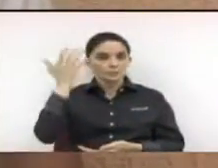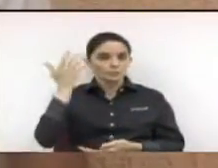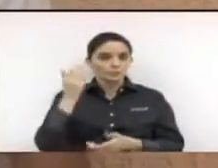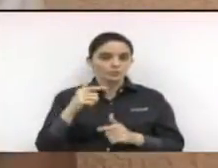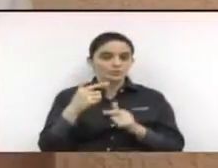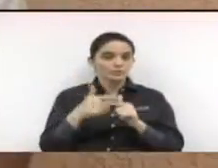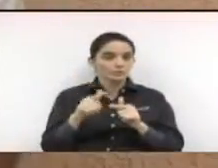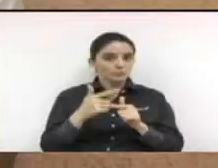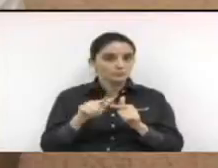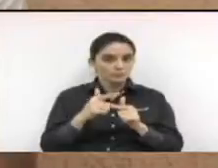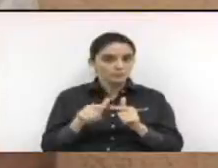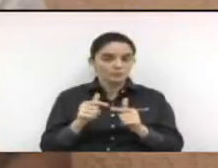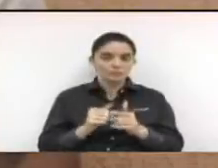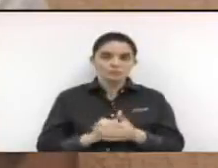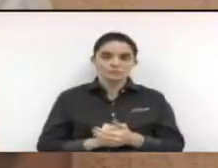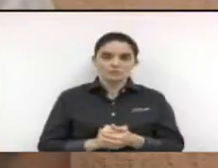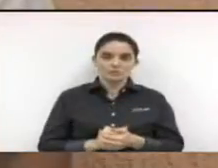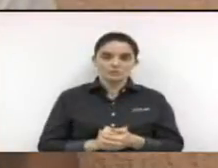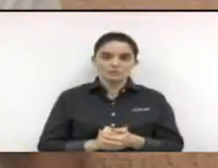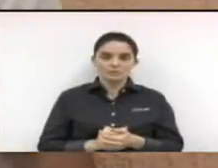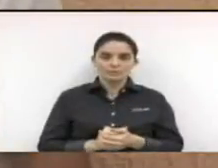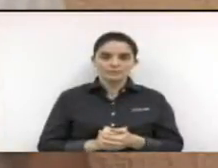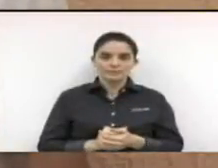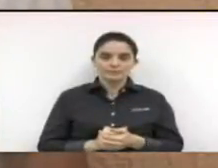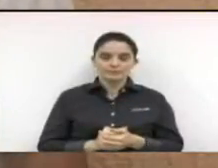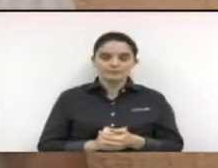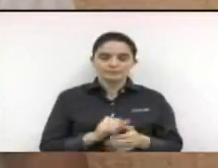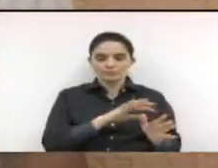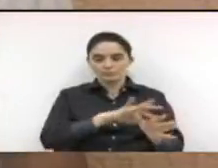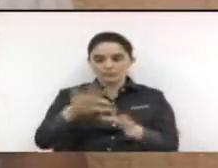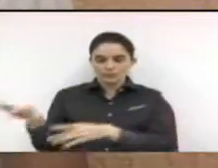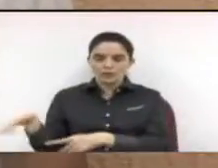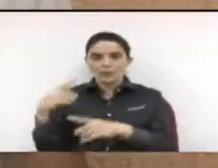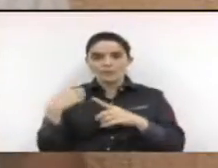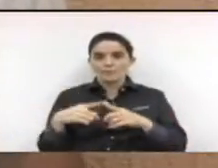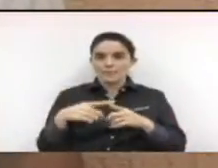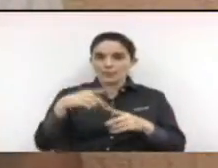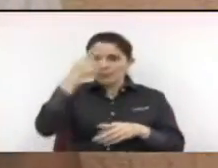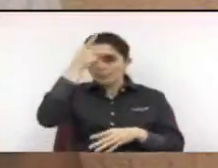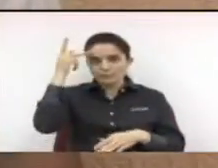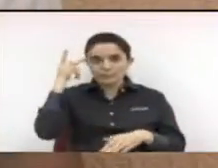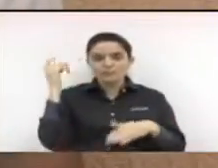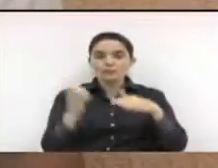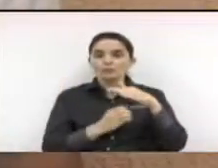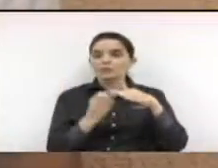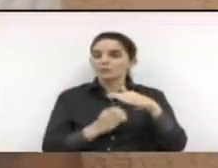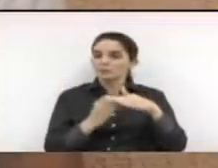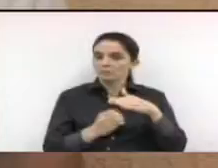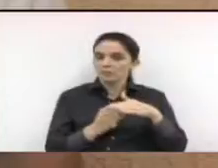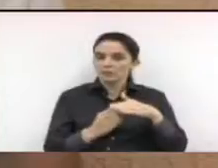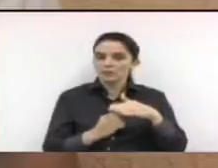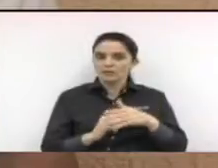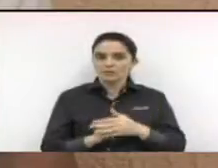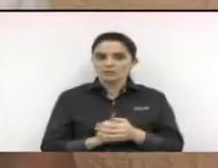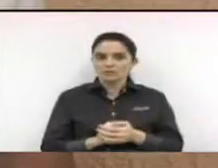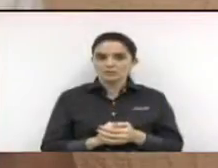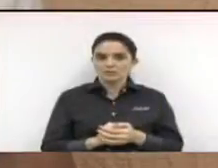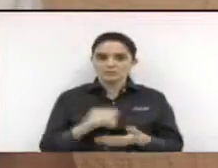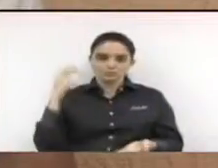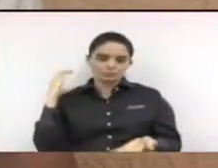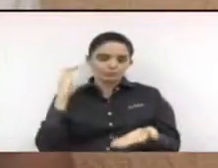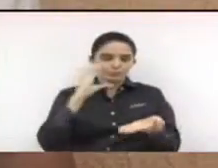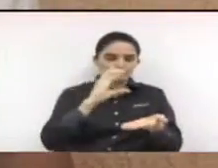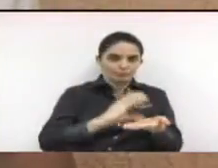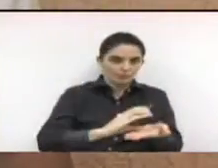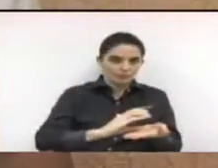empresário vivem do investimento que ele faz. Tanto é verdade que a gente não recebe a mais